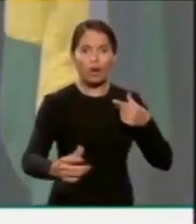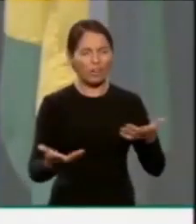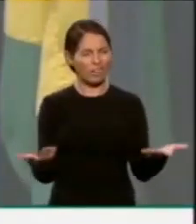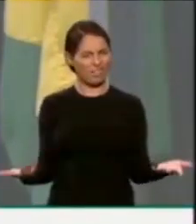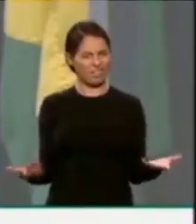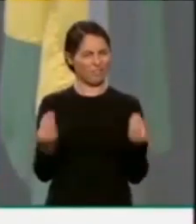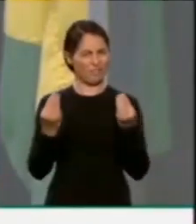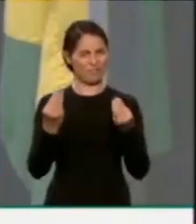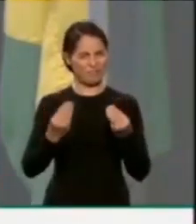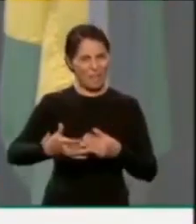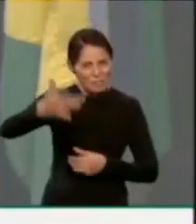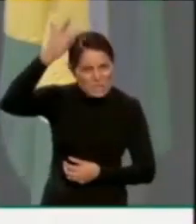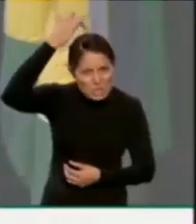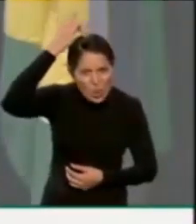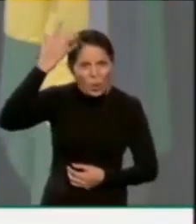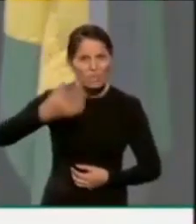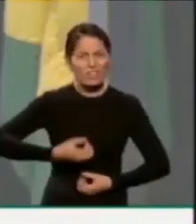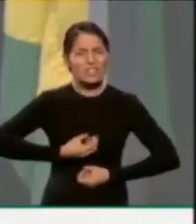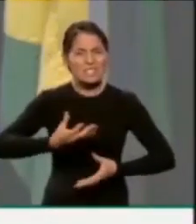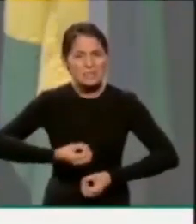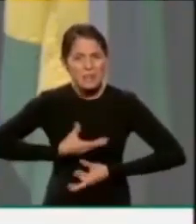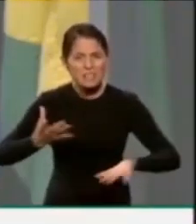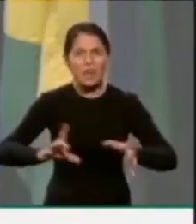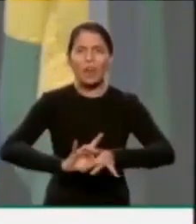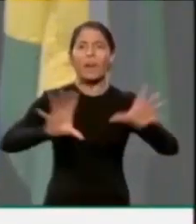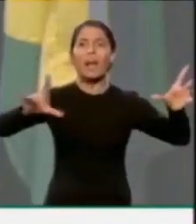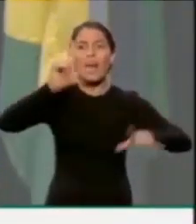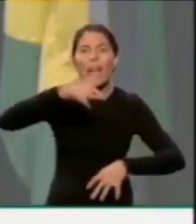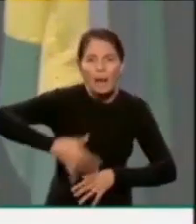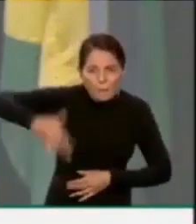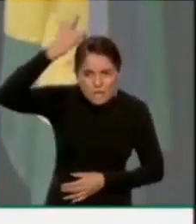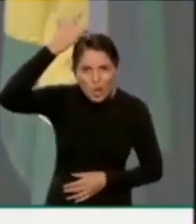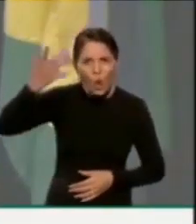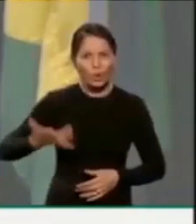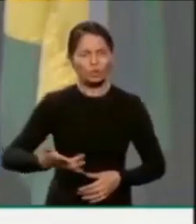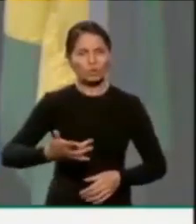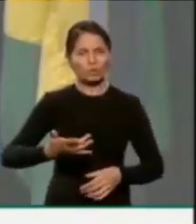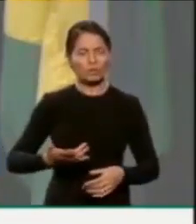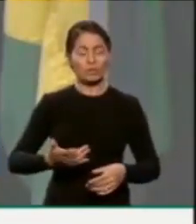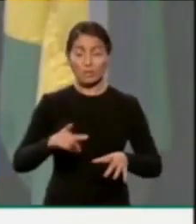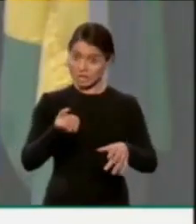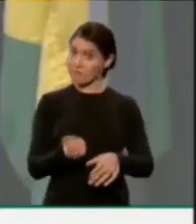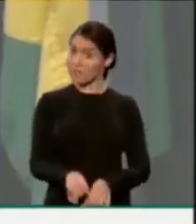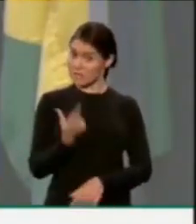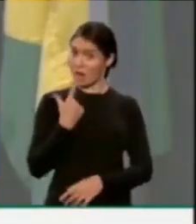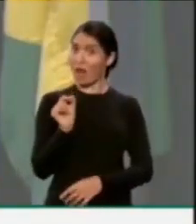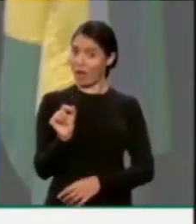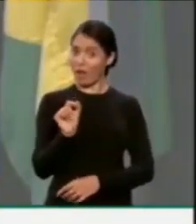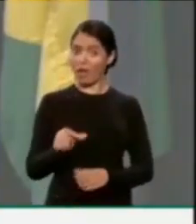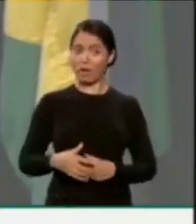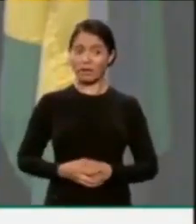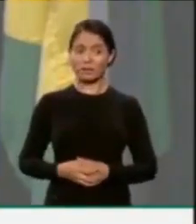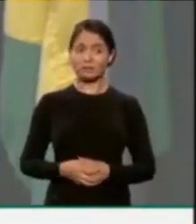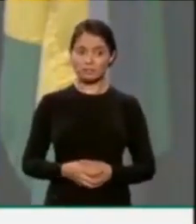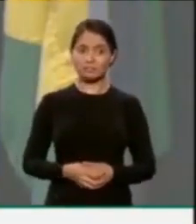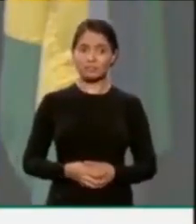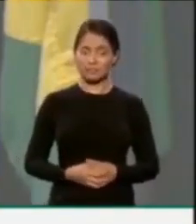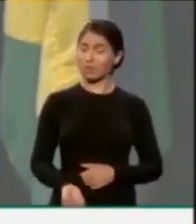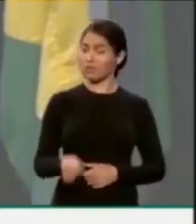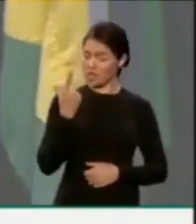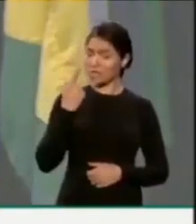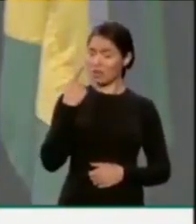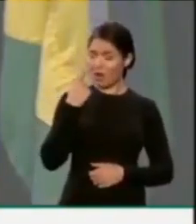absurdo que estão fazendo com a liberdade de expressão, a liberdade de imprensa. E me causa muita estranheza, o que eu fico realmente muito